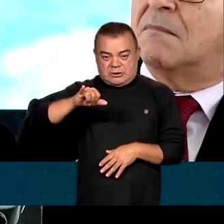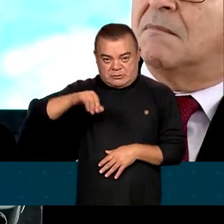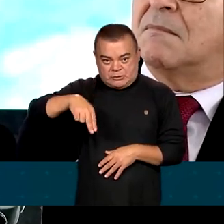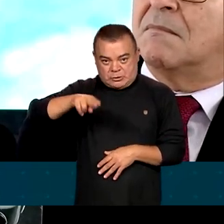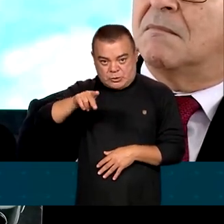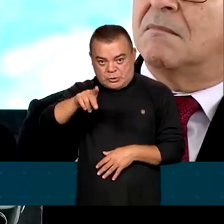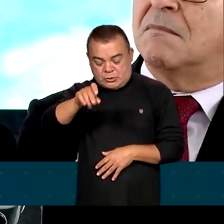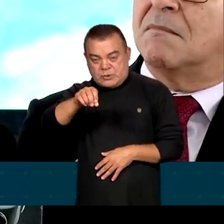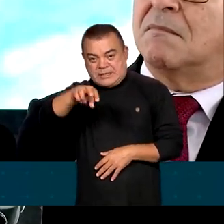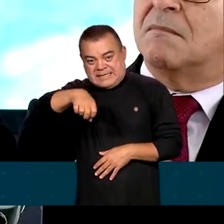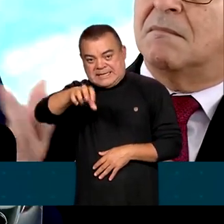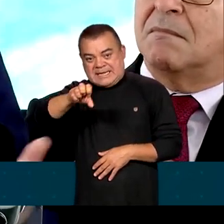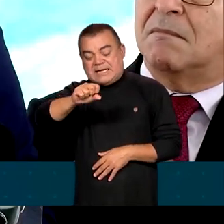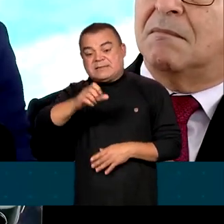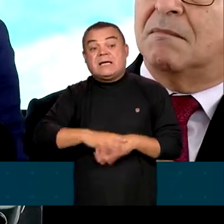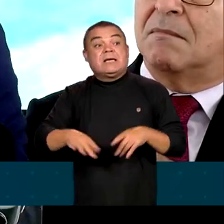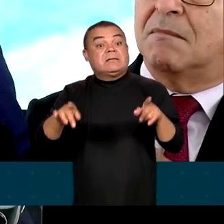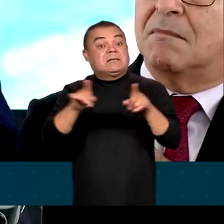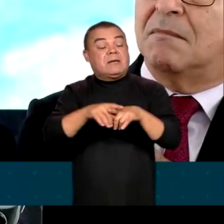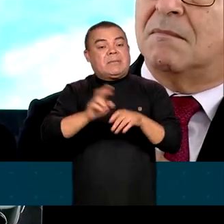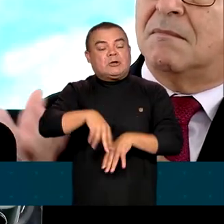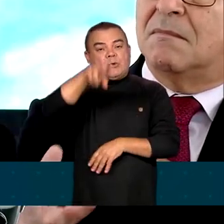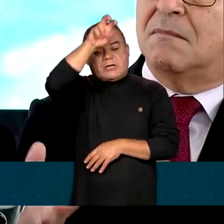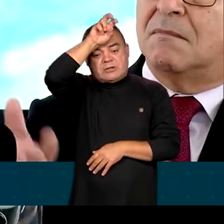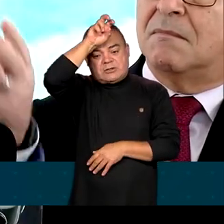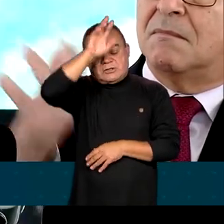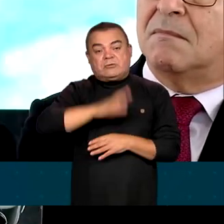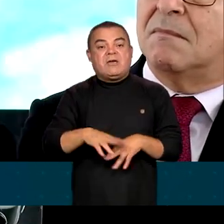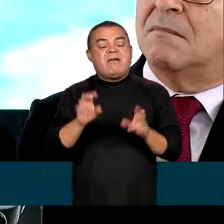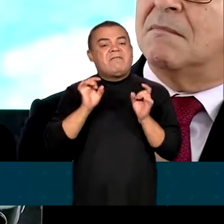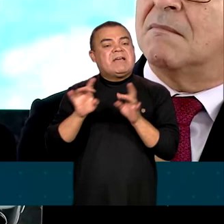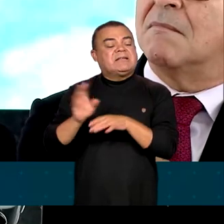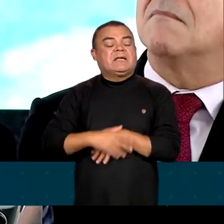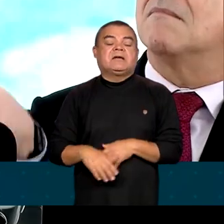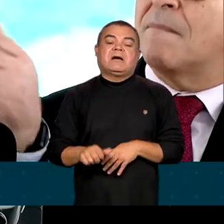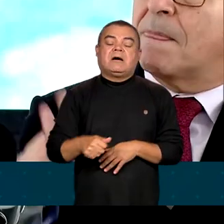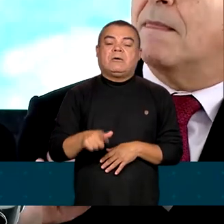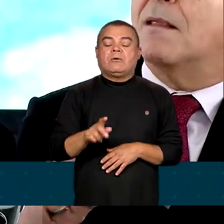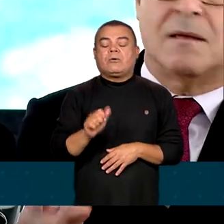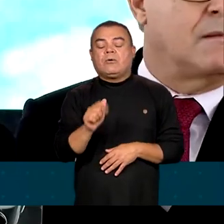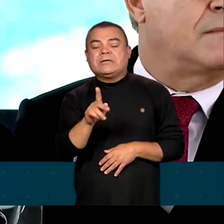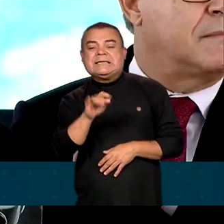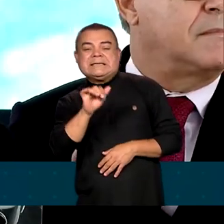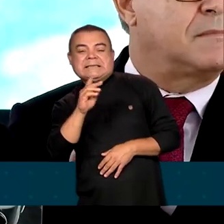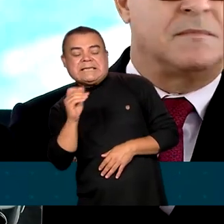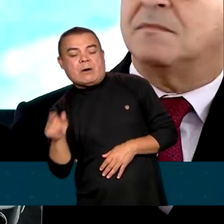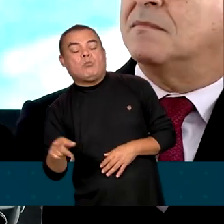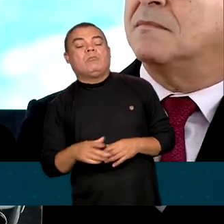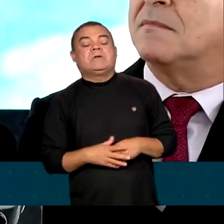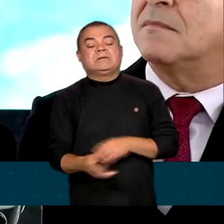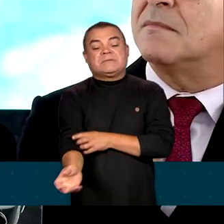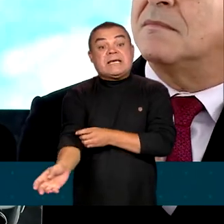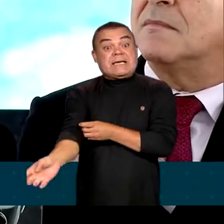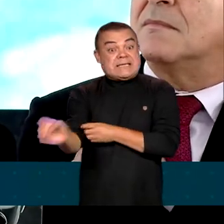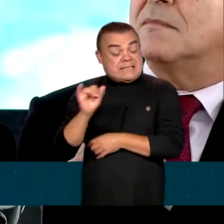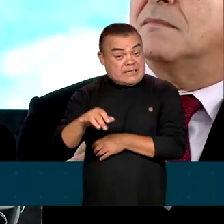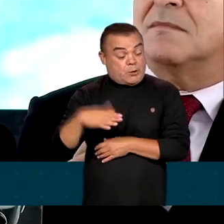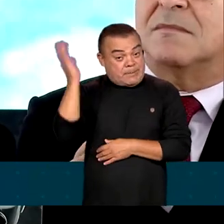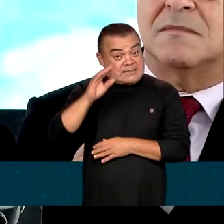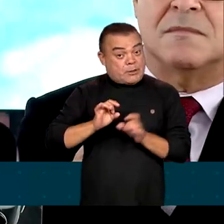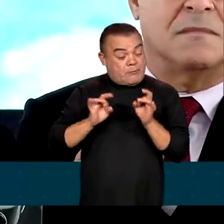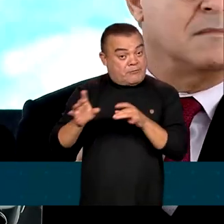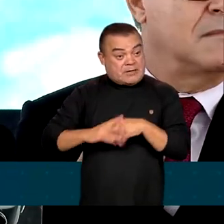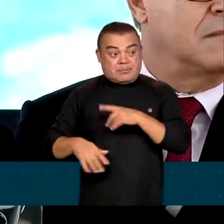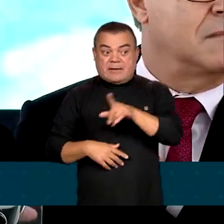abrimos o mercado do algodão para o Egito, todos vocês sabem o significa o algodão egípcio, o melhor algodão do mundo. Se o Brasil passou a vender para eles, é porque tem o